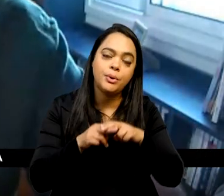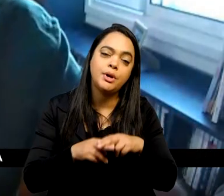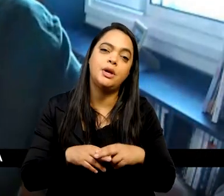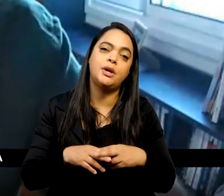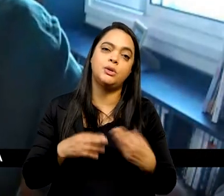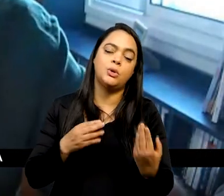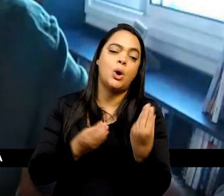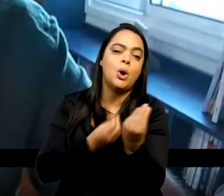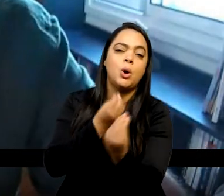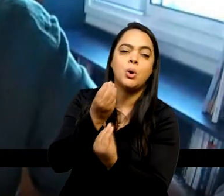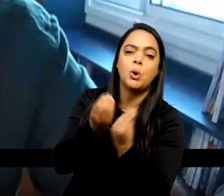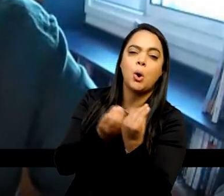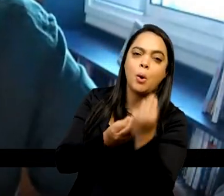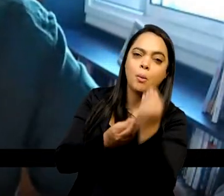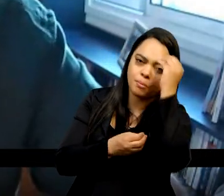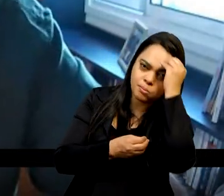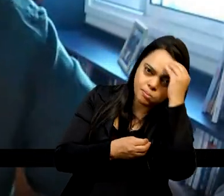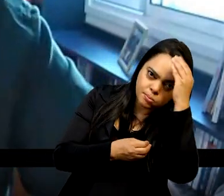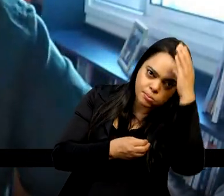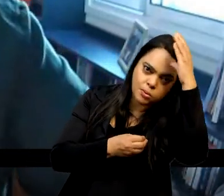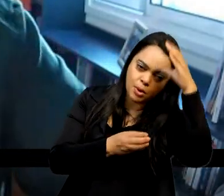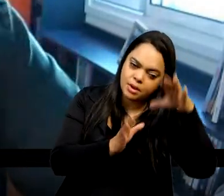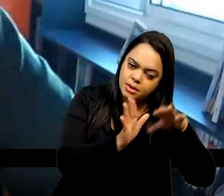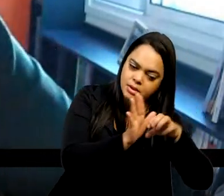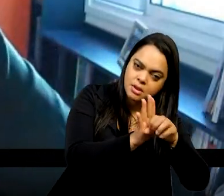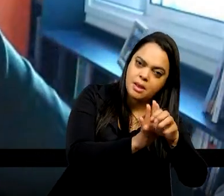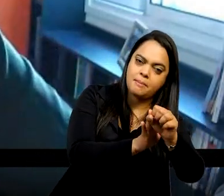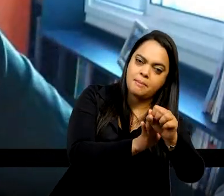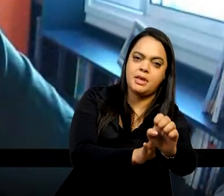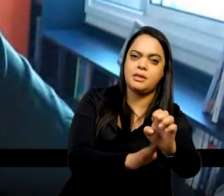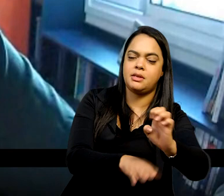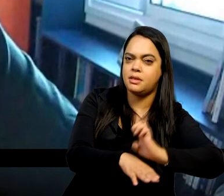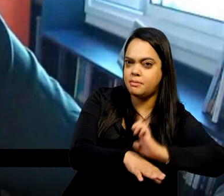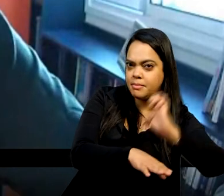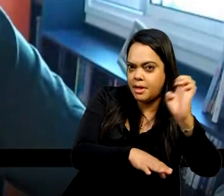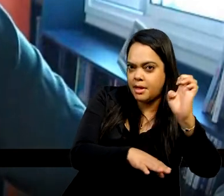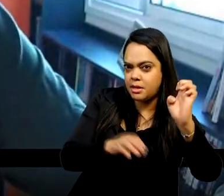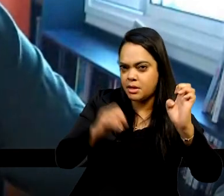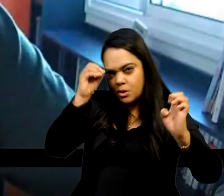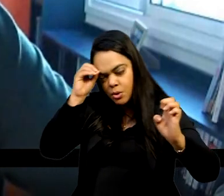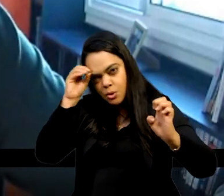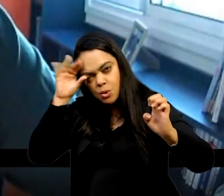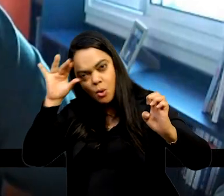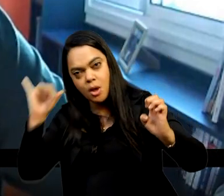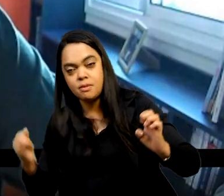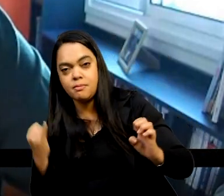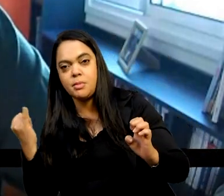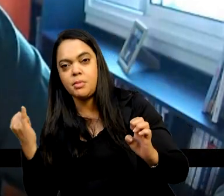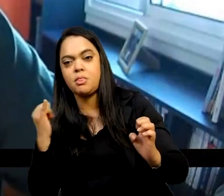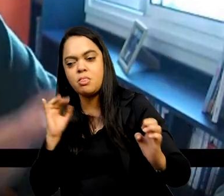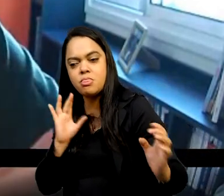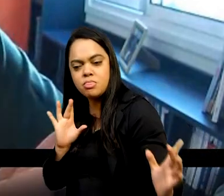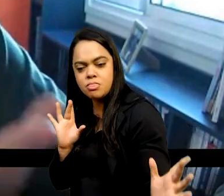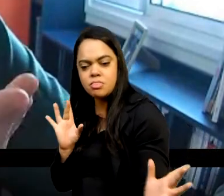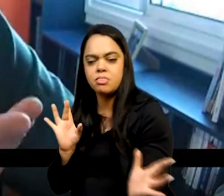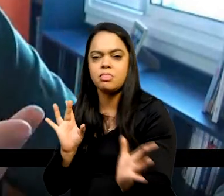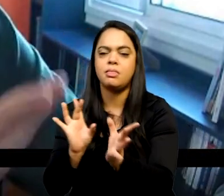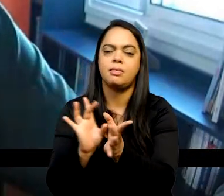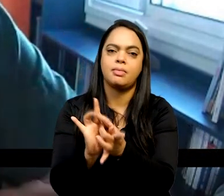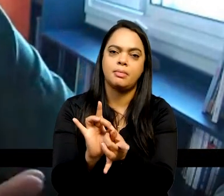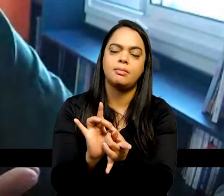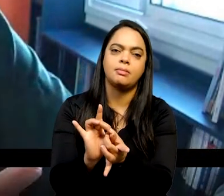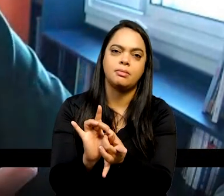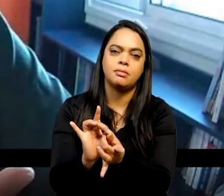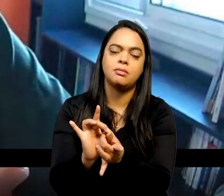o conhecimento de uma pesquisa altamente especializada e o conhecimento importantíssimo, porque de impacto social direto,